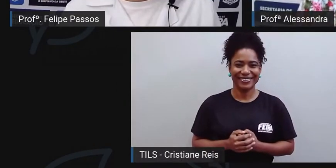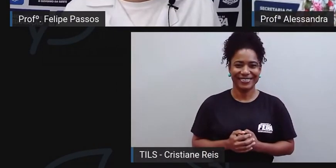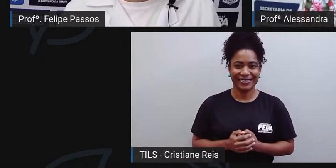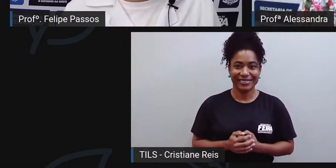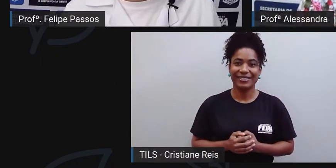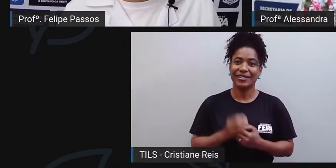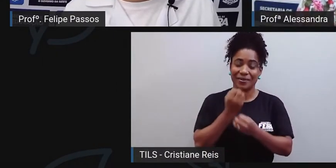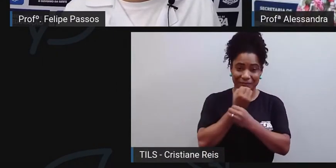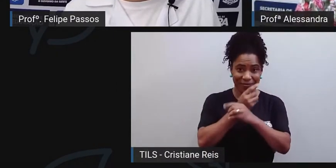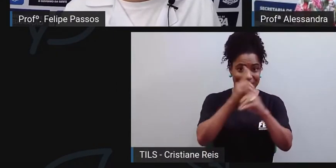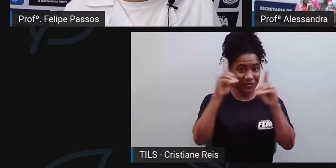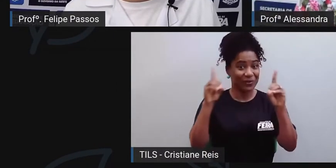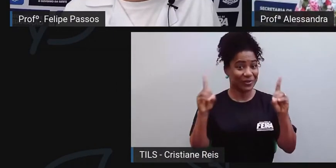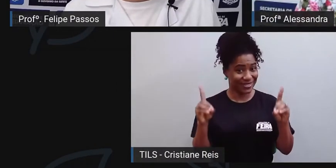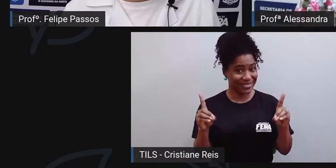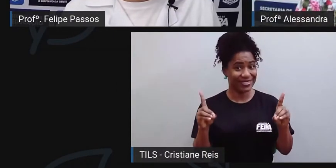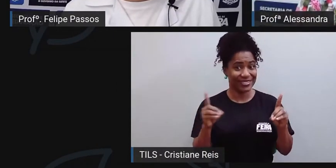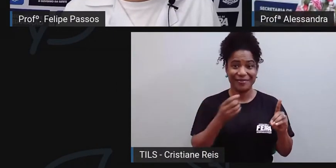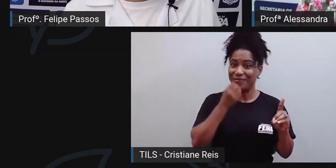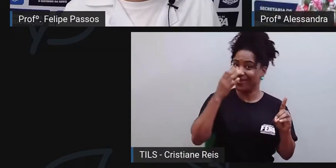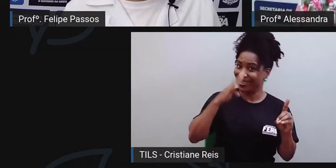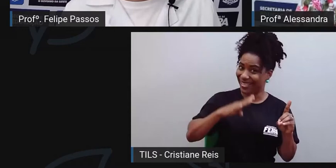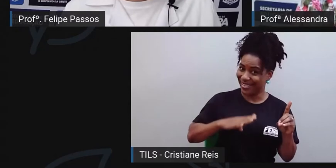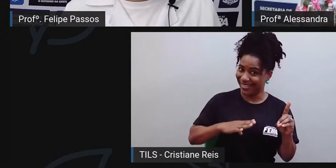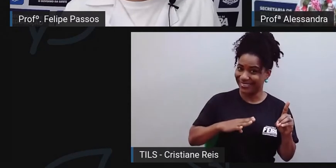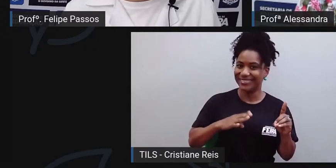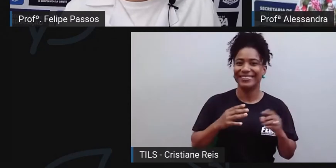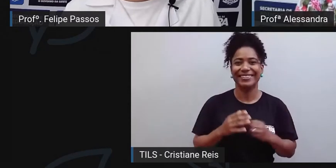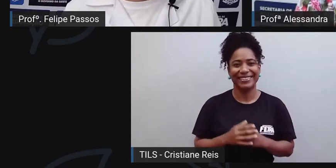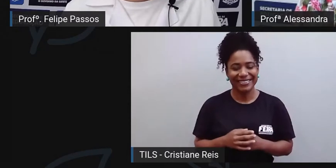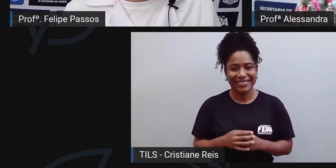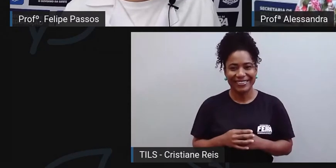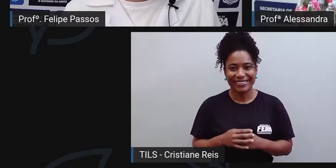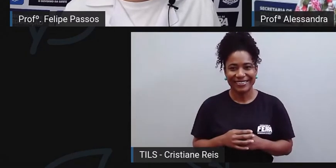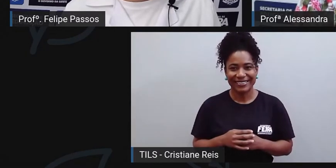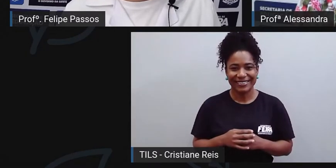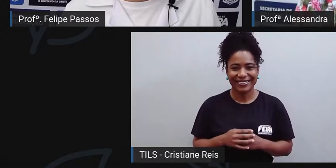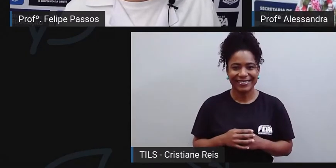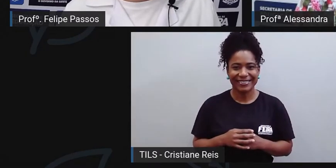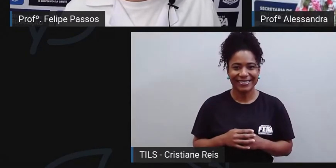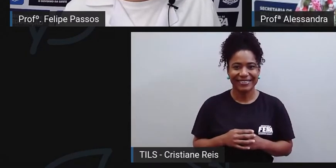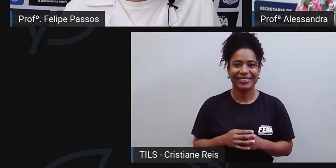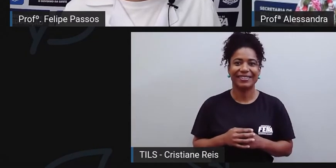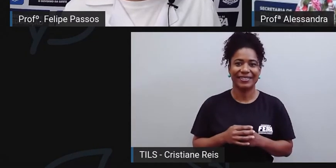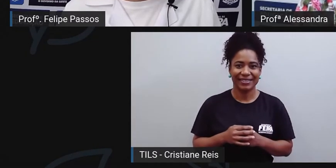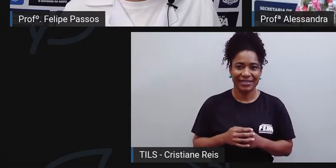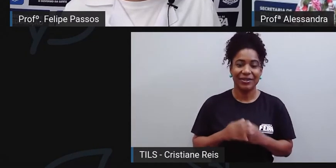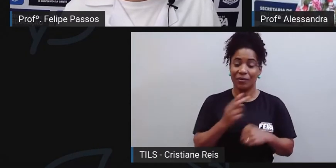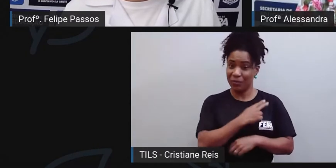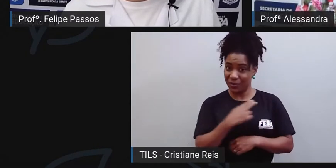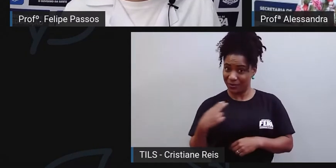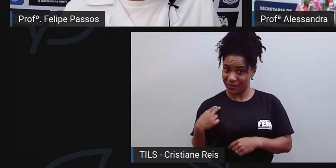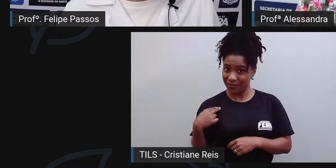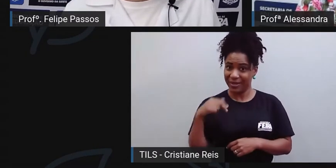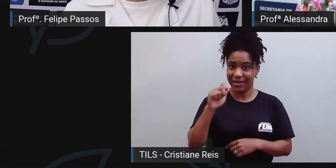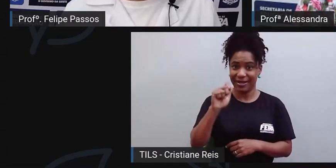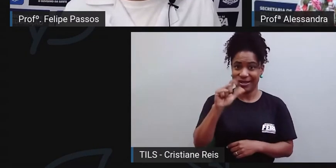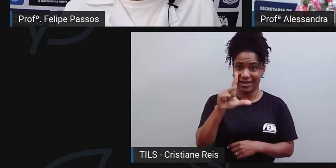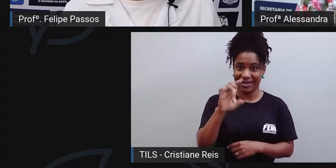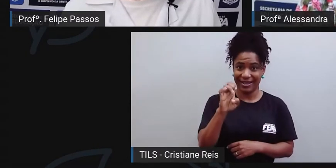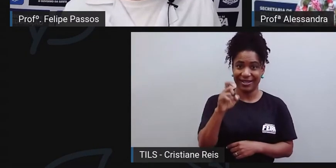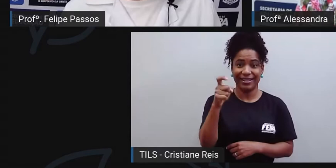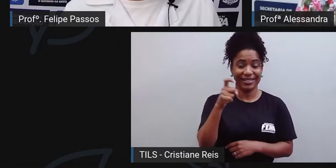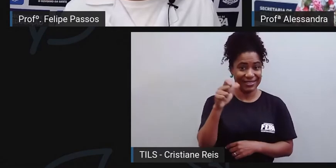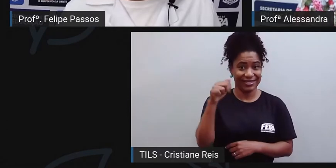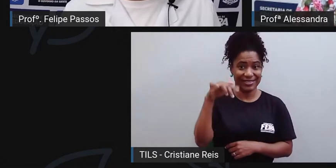Bom dia, né? Boa tarde para quem for assistir. Como o Felipe disse, eu sou Alessandra. Agora, eu já